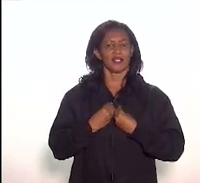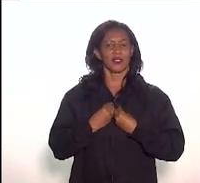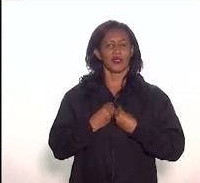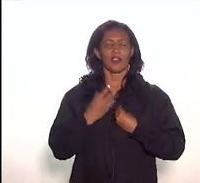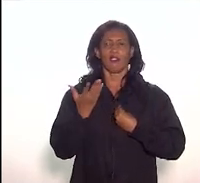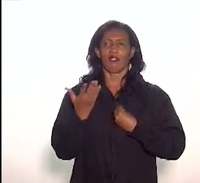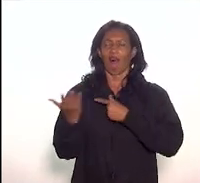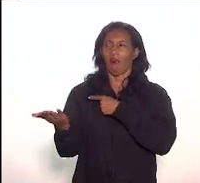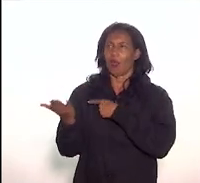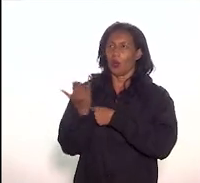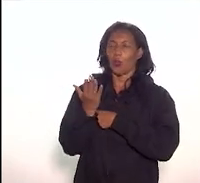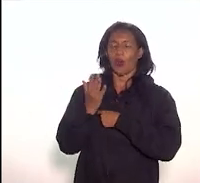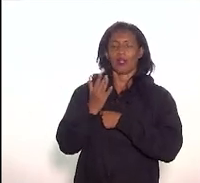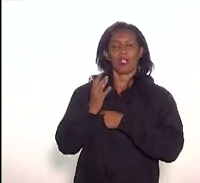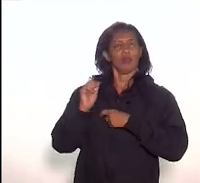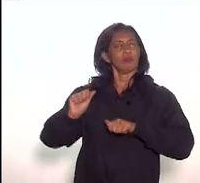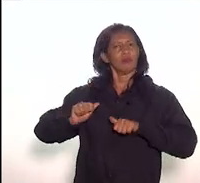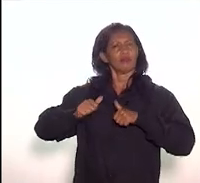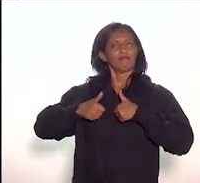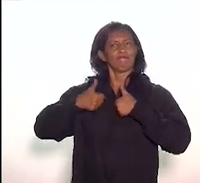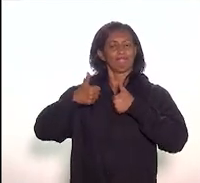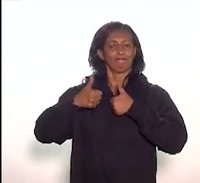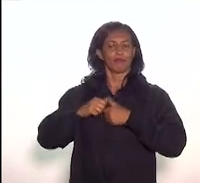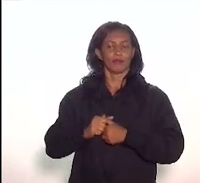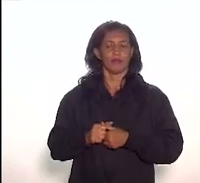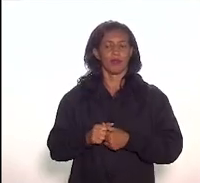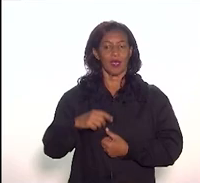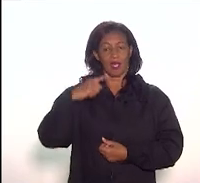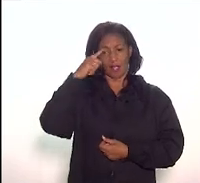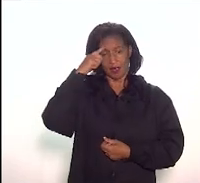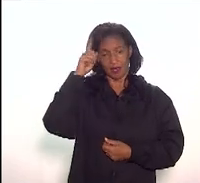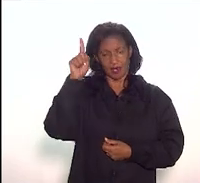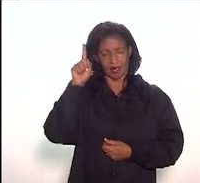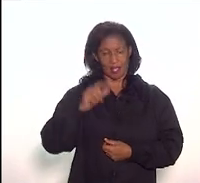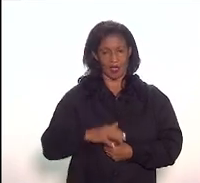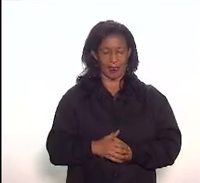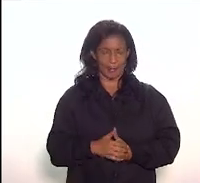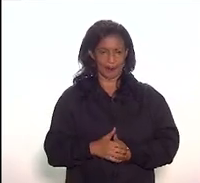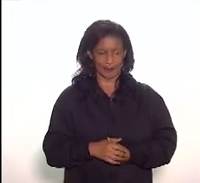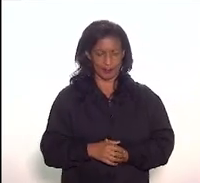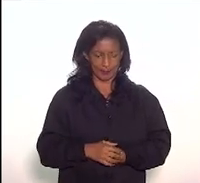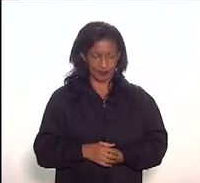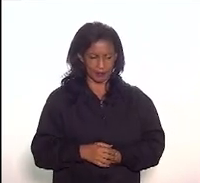contribuições muito positivas. Essa ideia amparada na